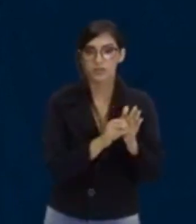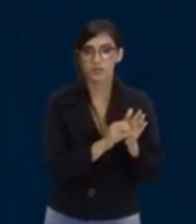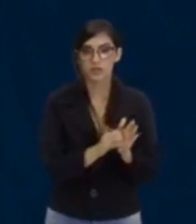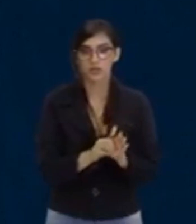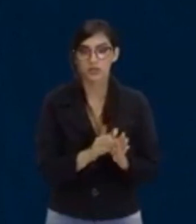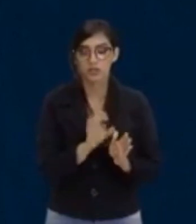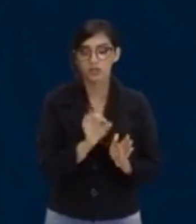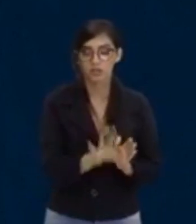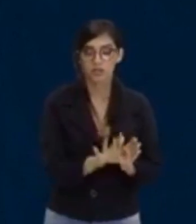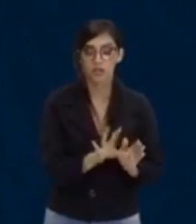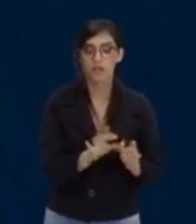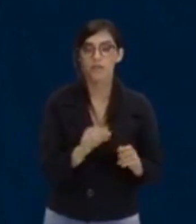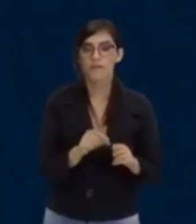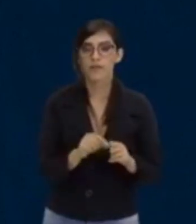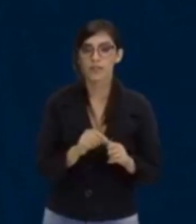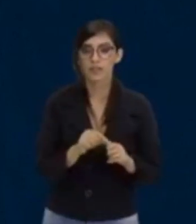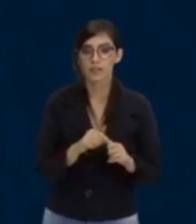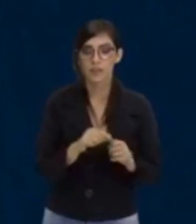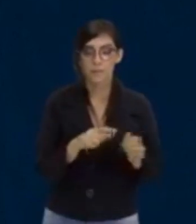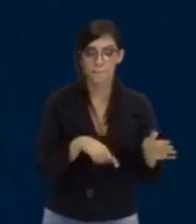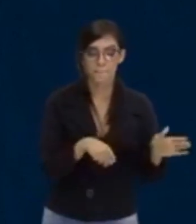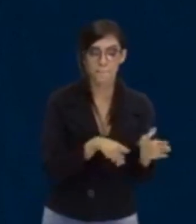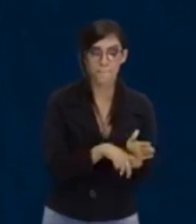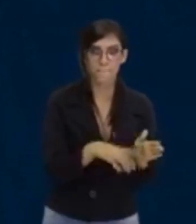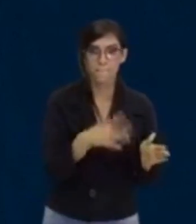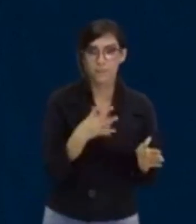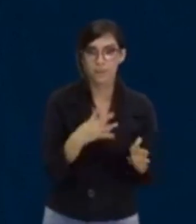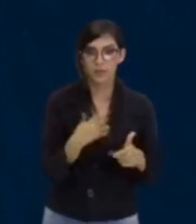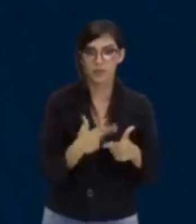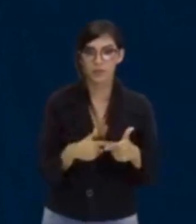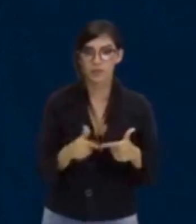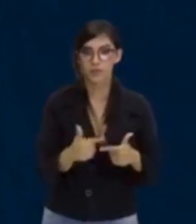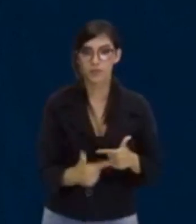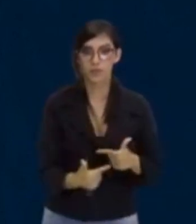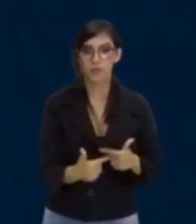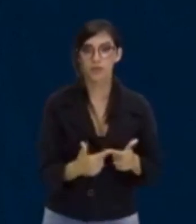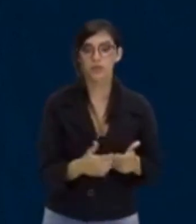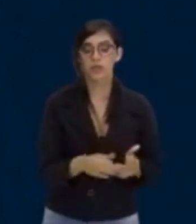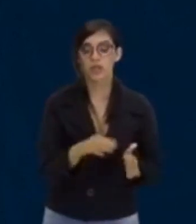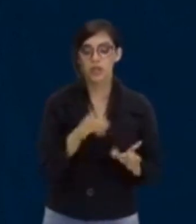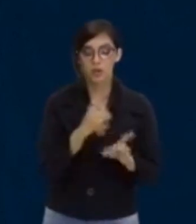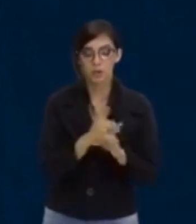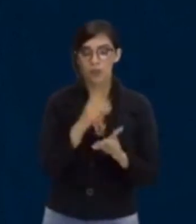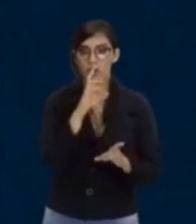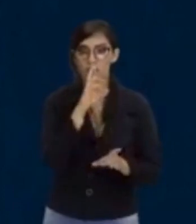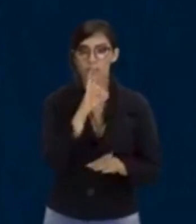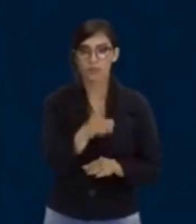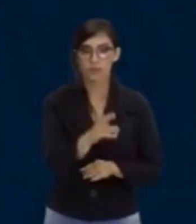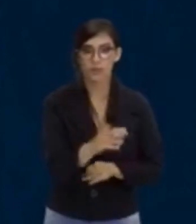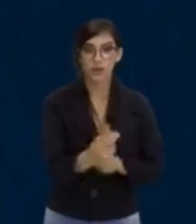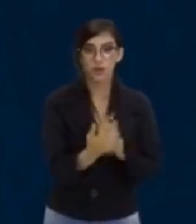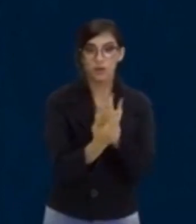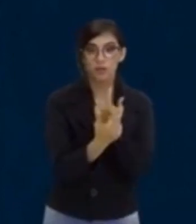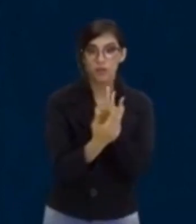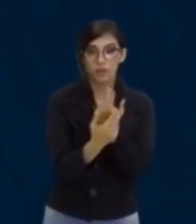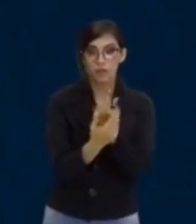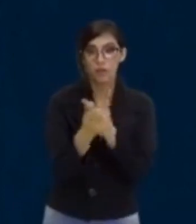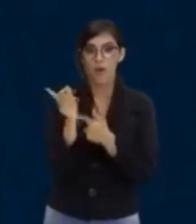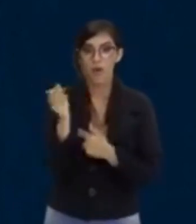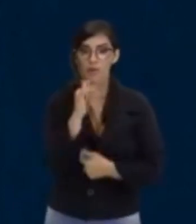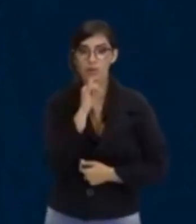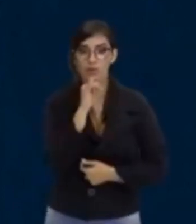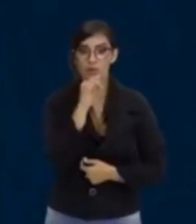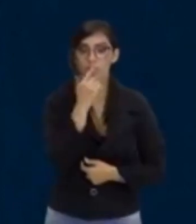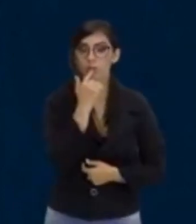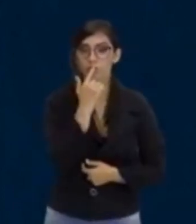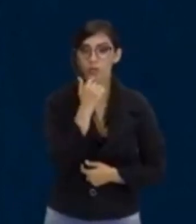quem? O menos 4 dividido por 2 que tu ia encontrar a tua resposta. Pessoal, muito bacana isso aí. Até